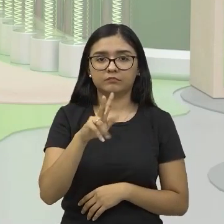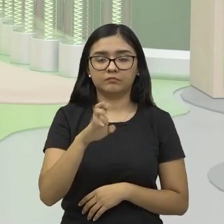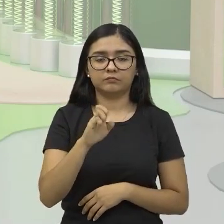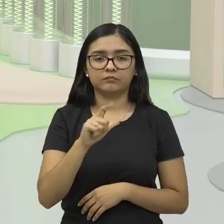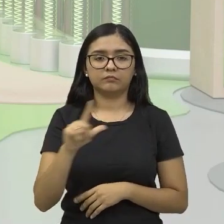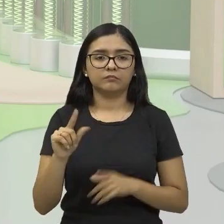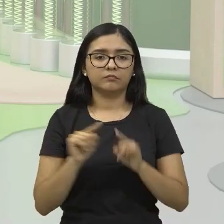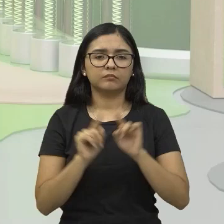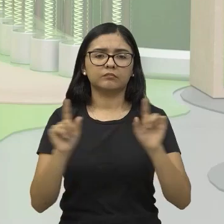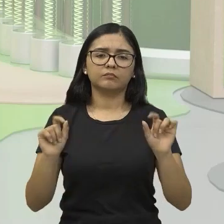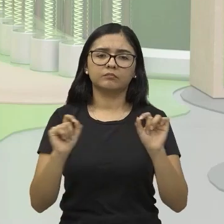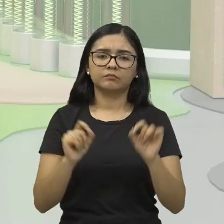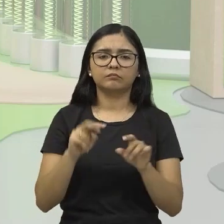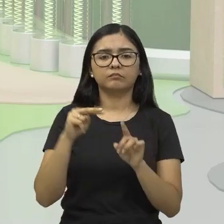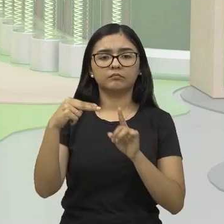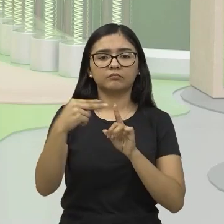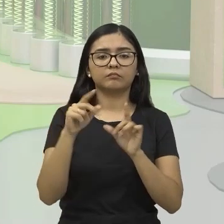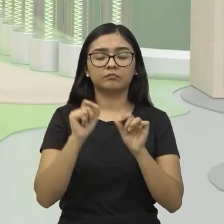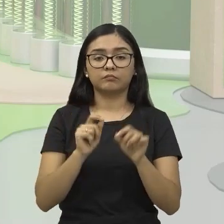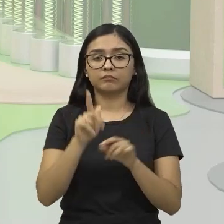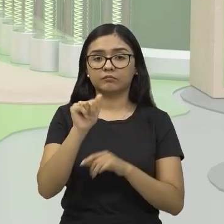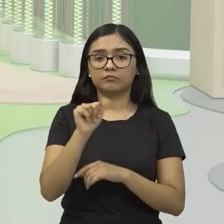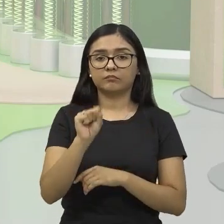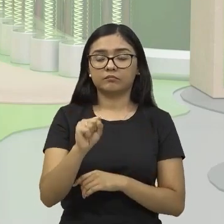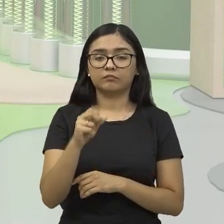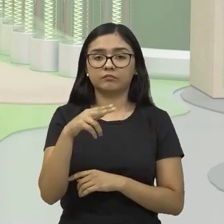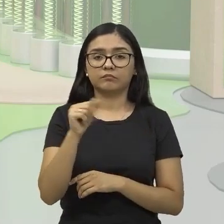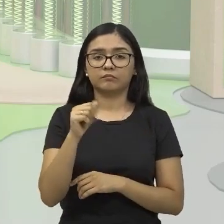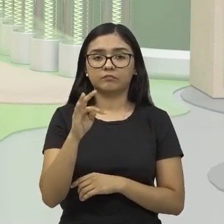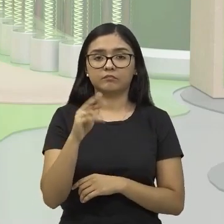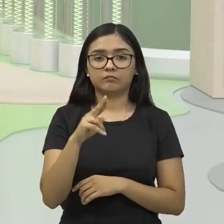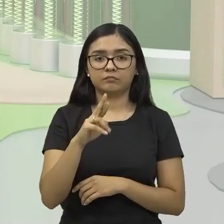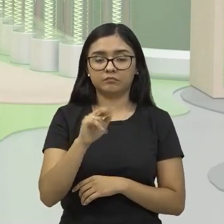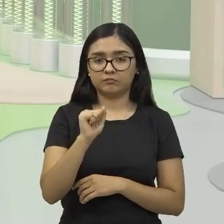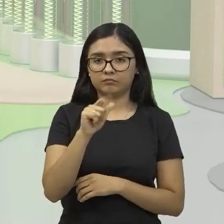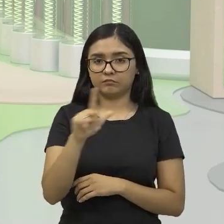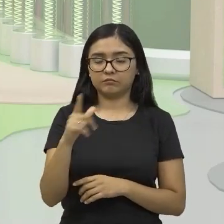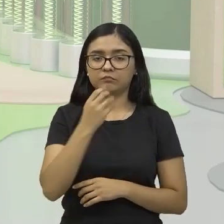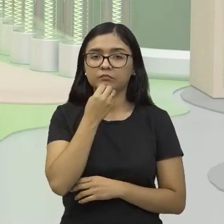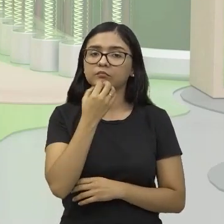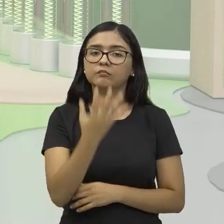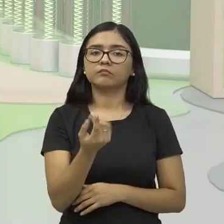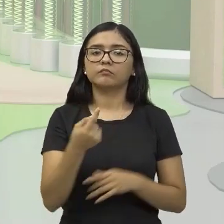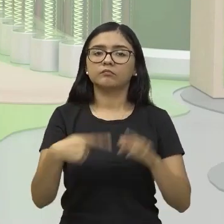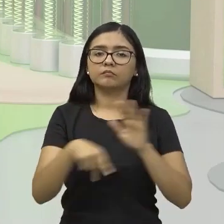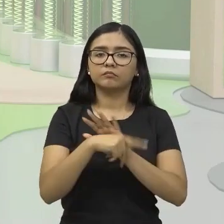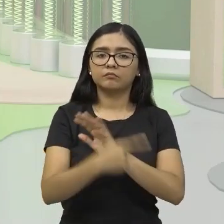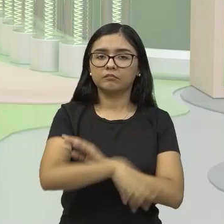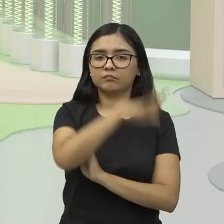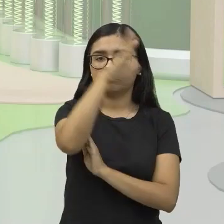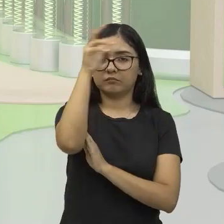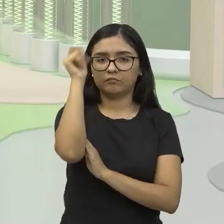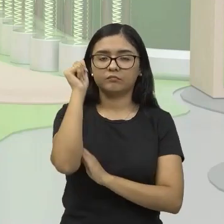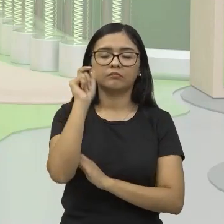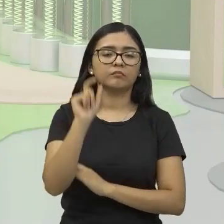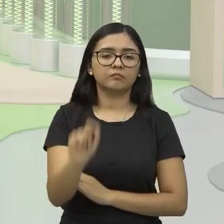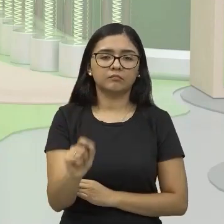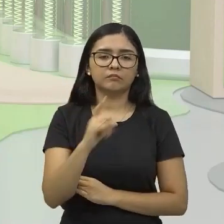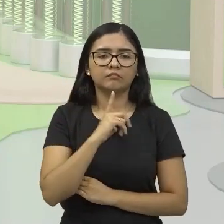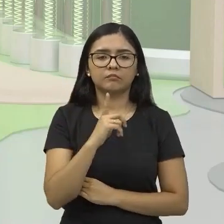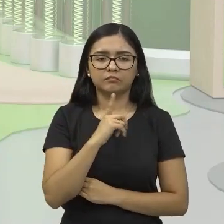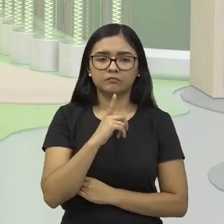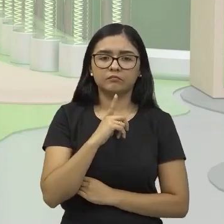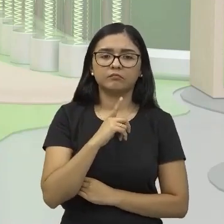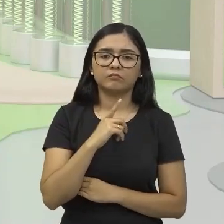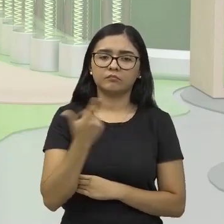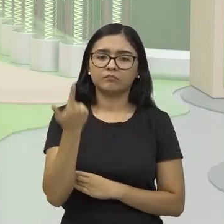de vista técnico, o gás natural, ele é muito eficiente e da região amazônica, ele tem aí uma excelência,